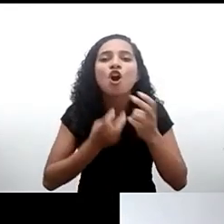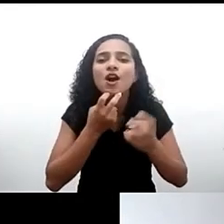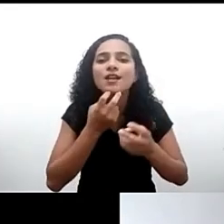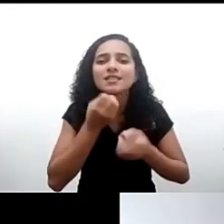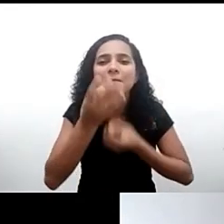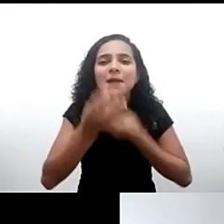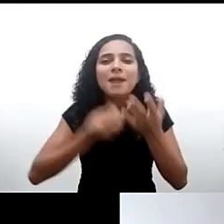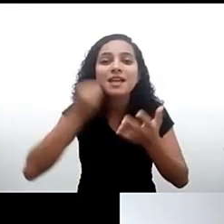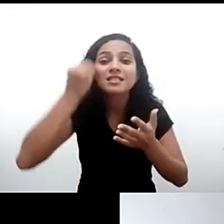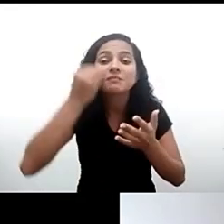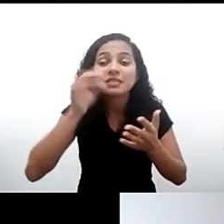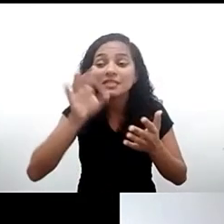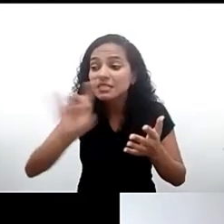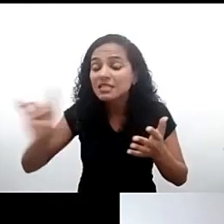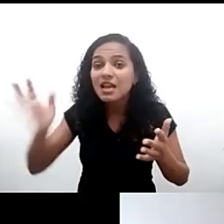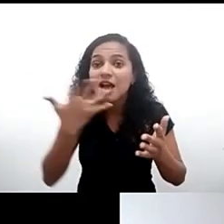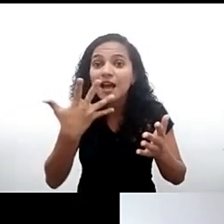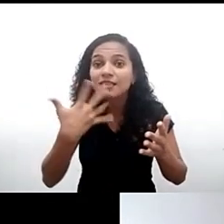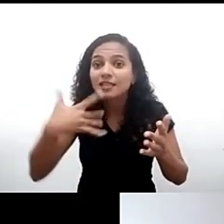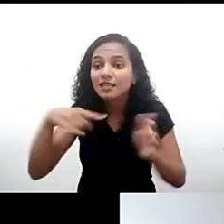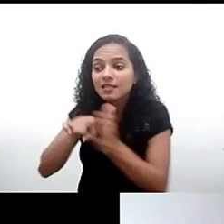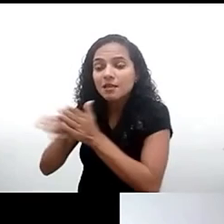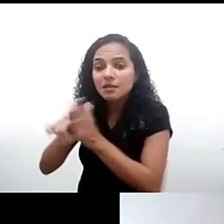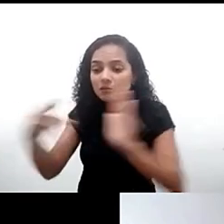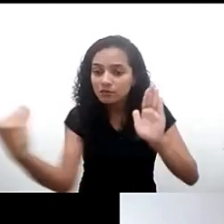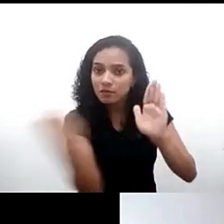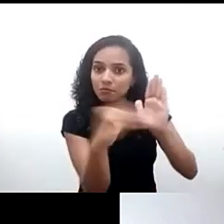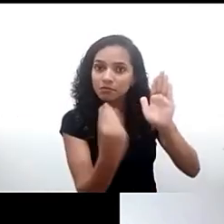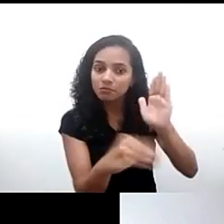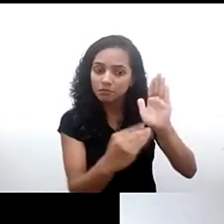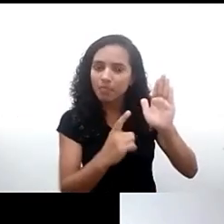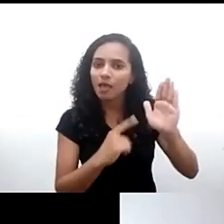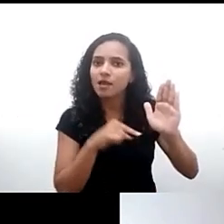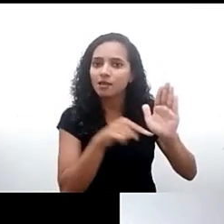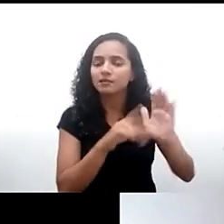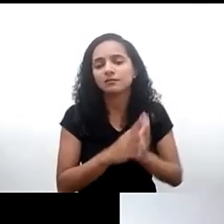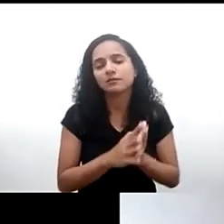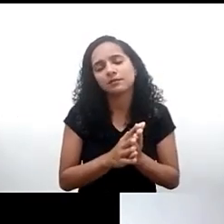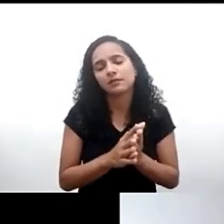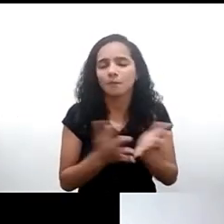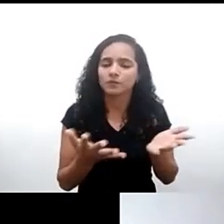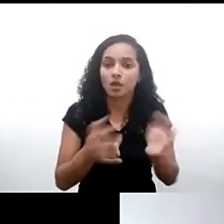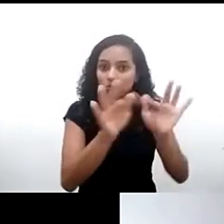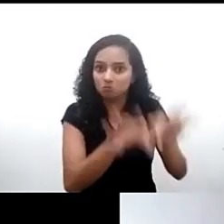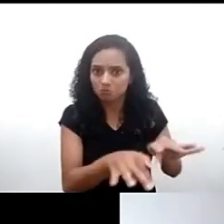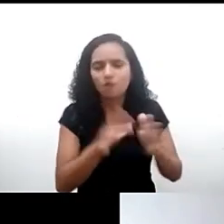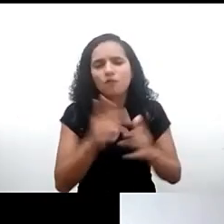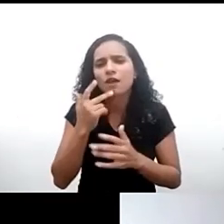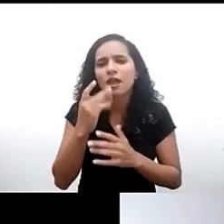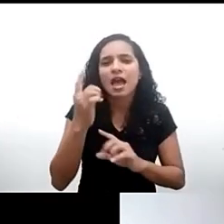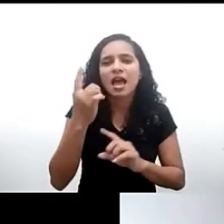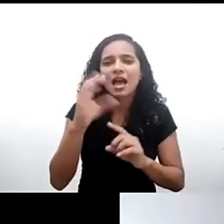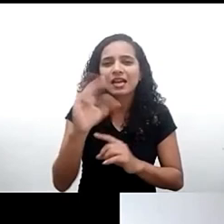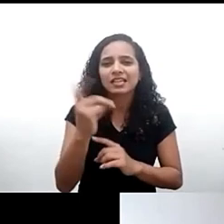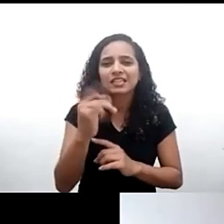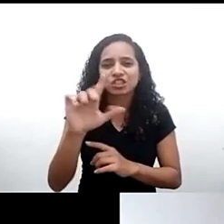estejam incluídas e também suas perspectivas e para terminar eu falo de um caso particular do Chile aqui no país